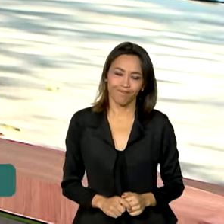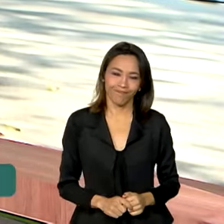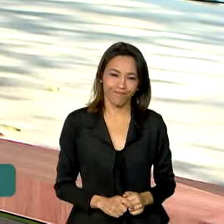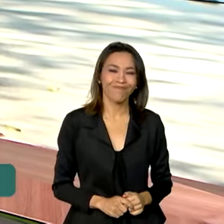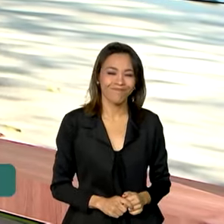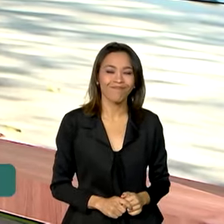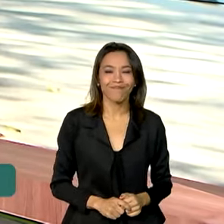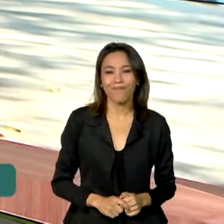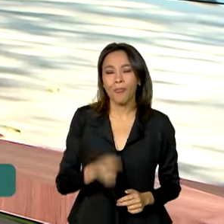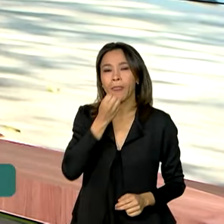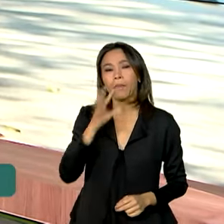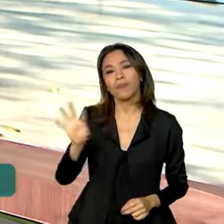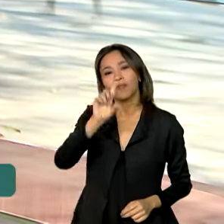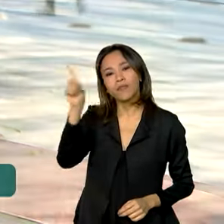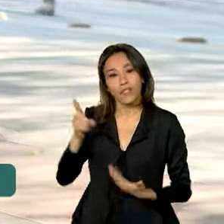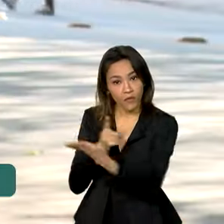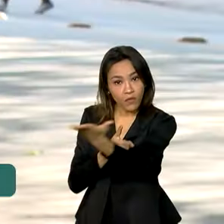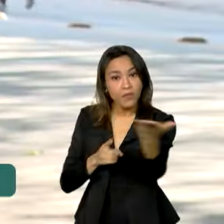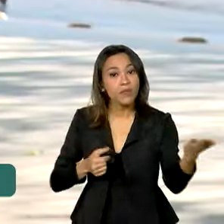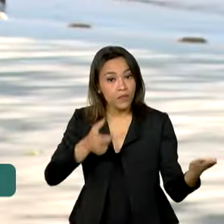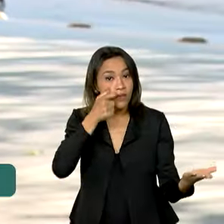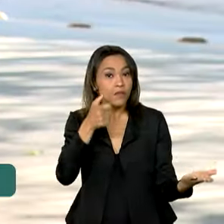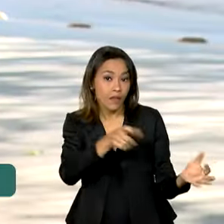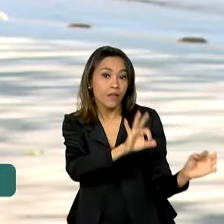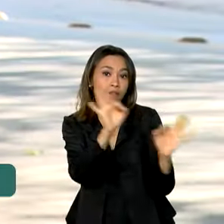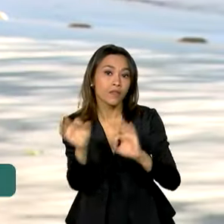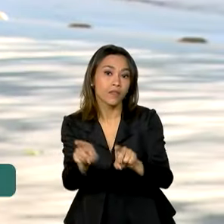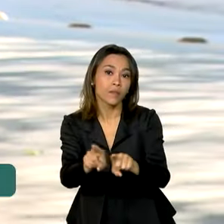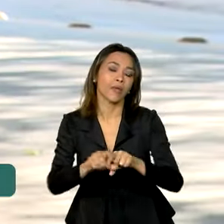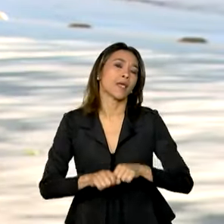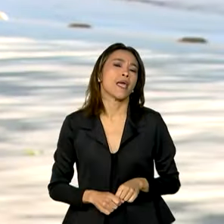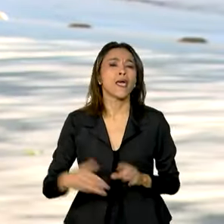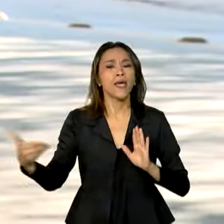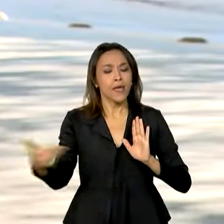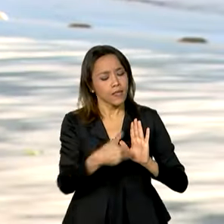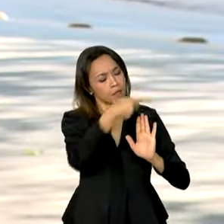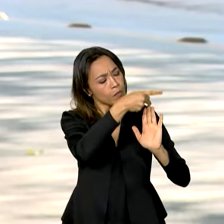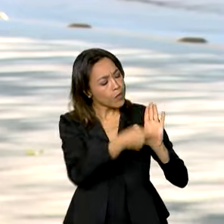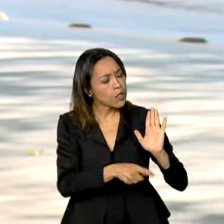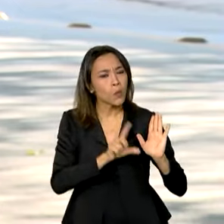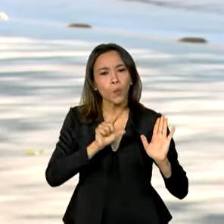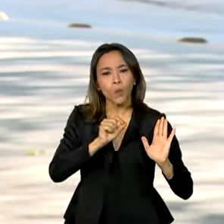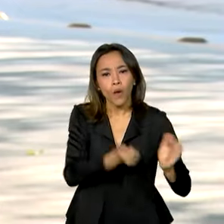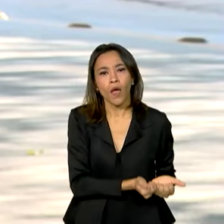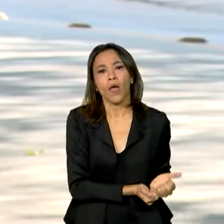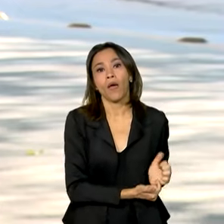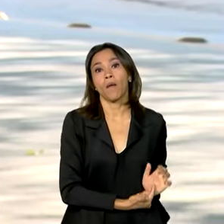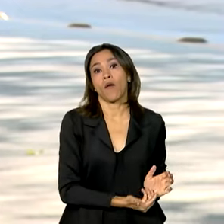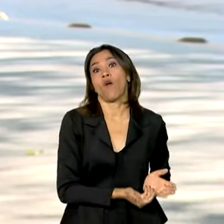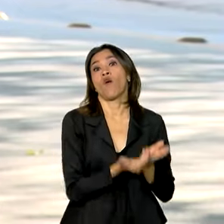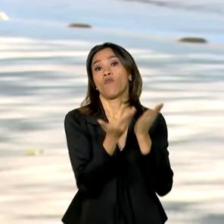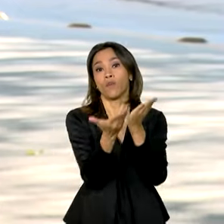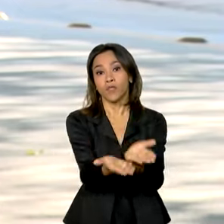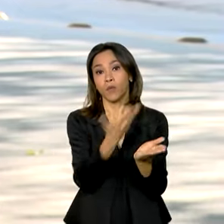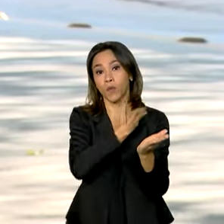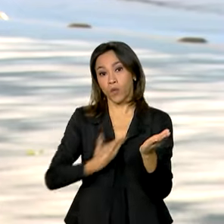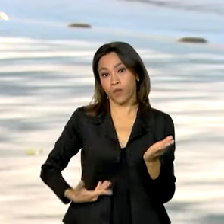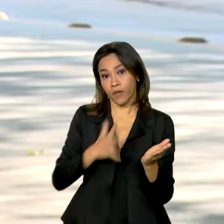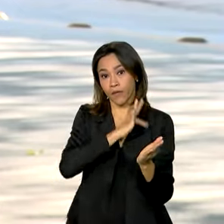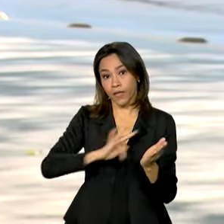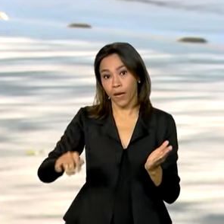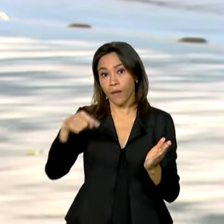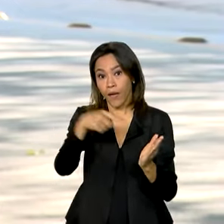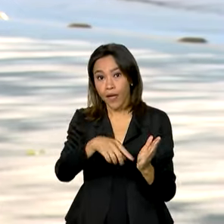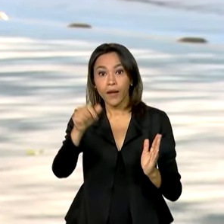Bom dia, Vanessa. E a todos que nos acompanham, esse projeto é oferecido pelo governo federal e se chama Mulheres